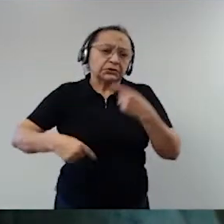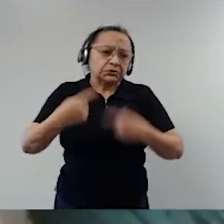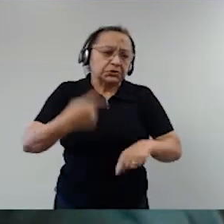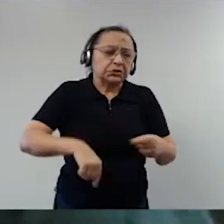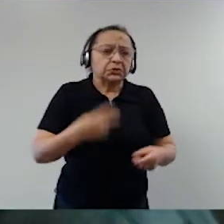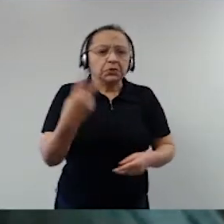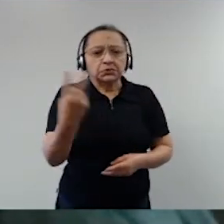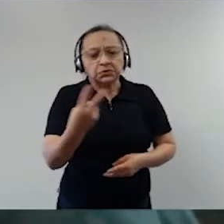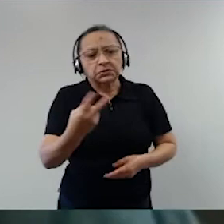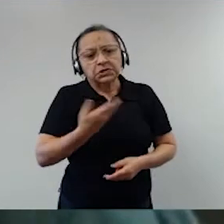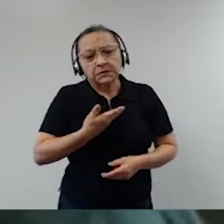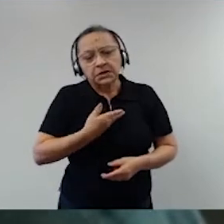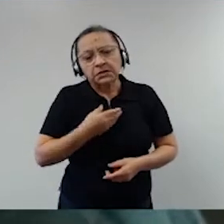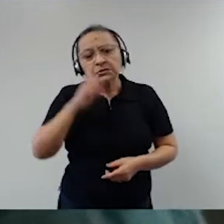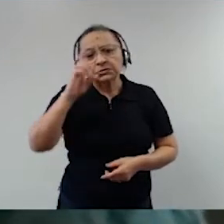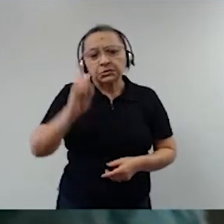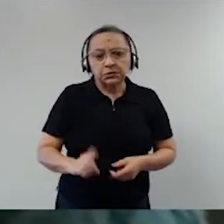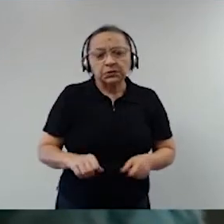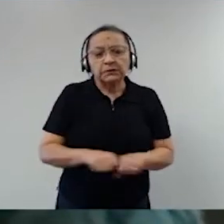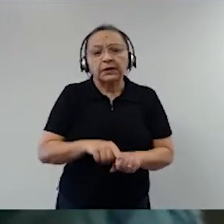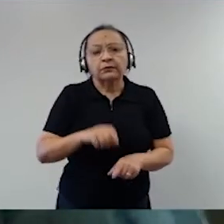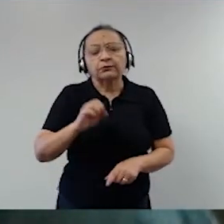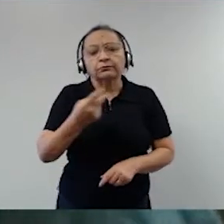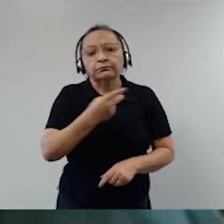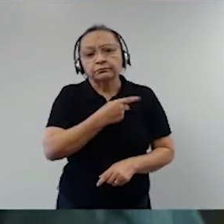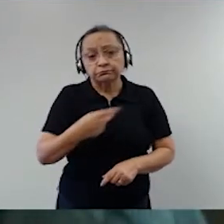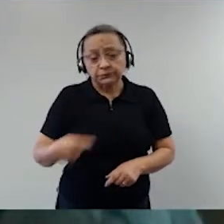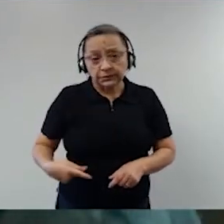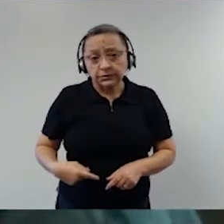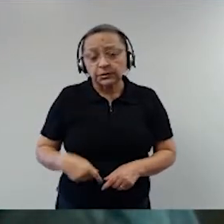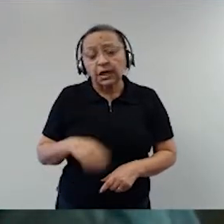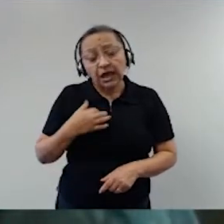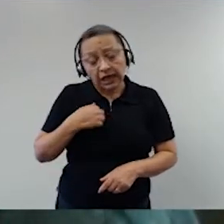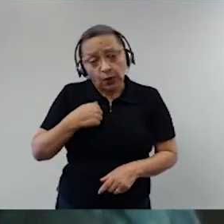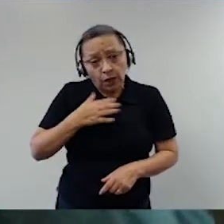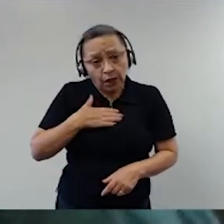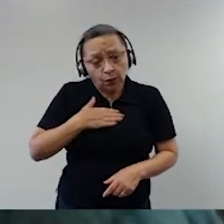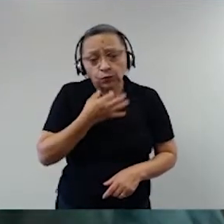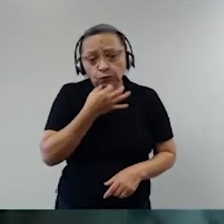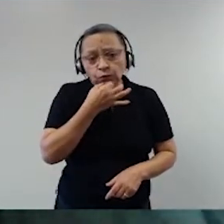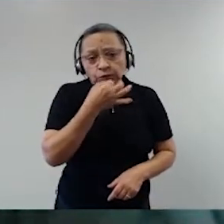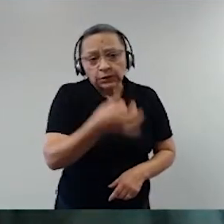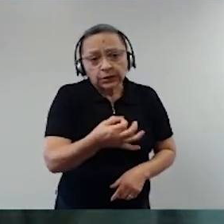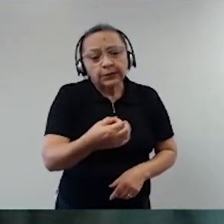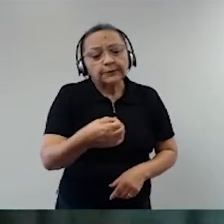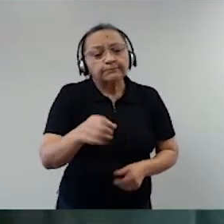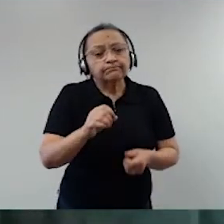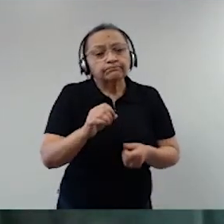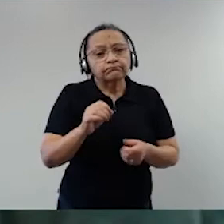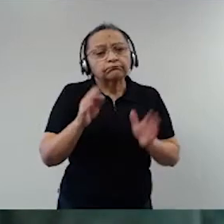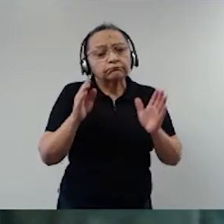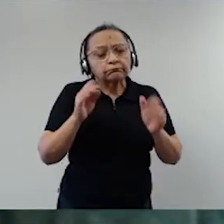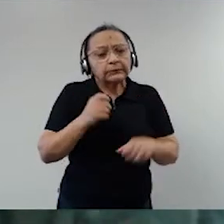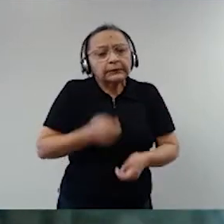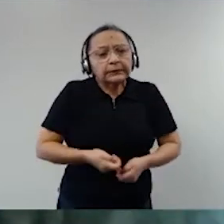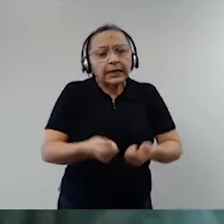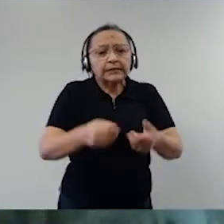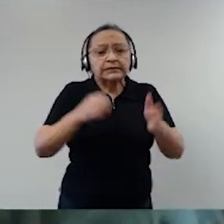Cabral, com o de Porto, que era o presidente da Assuntos Magistrados, eu sugeri que se pusesse seis meses,